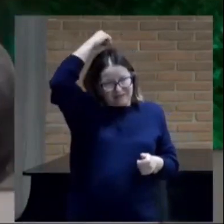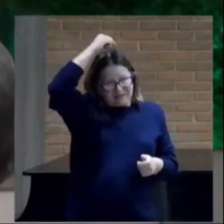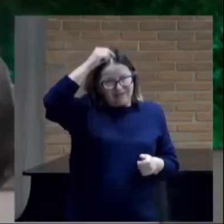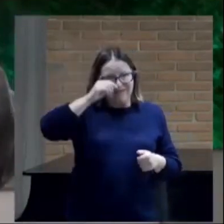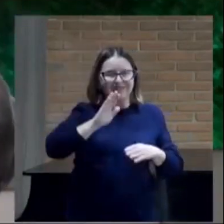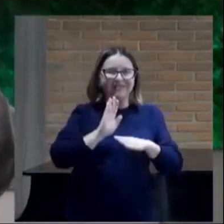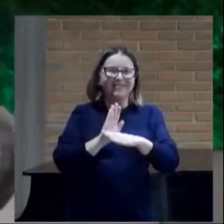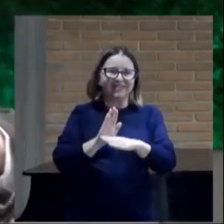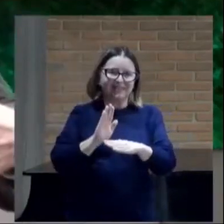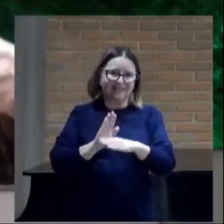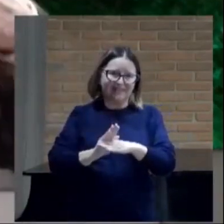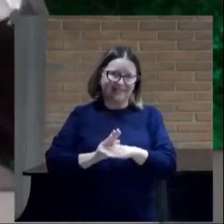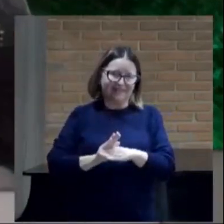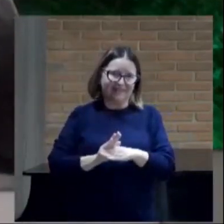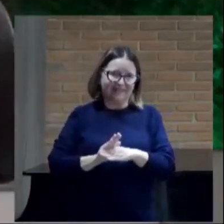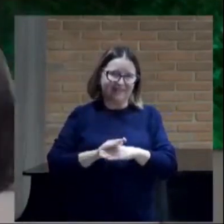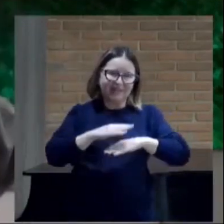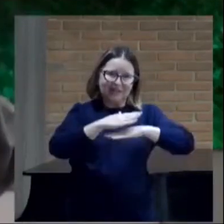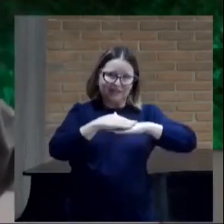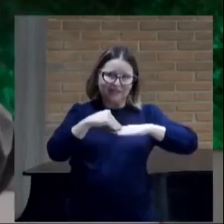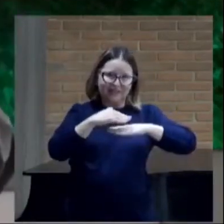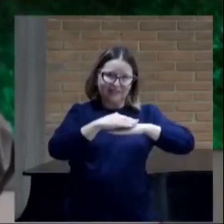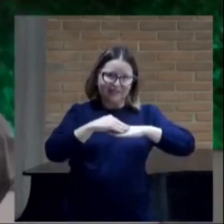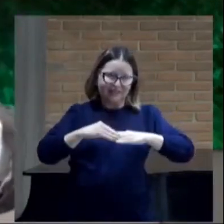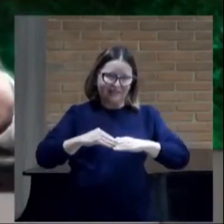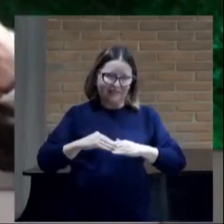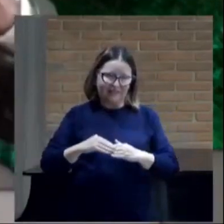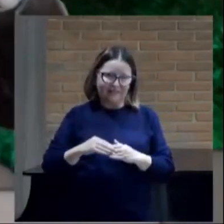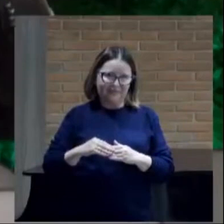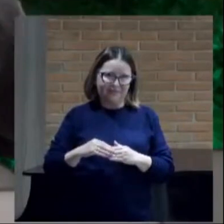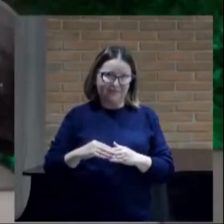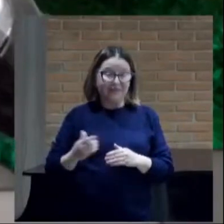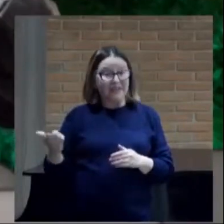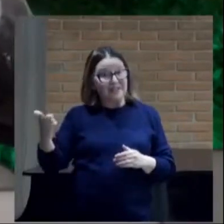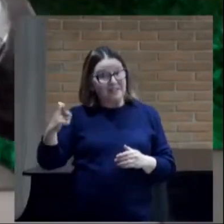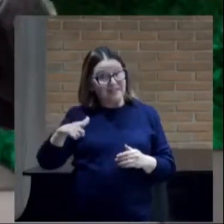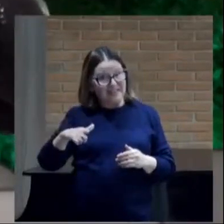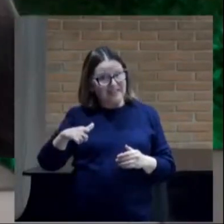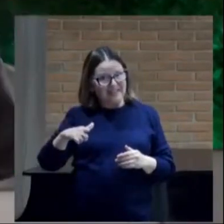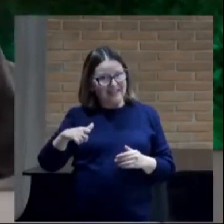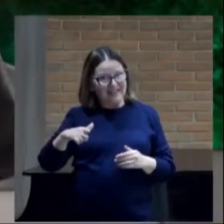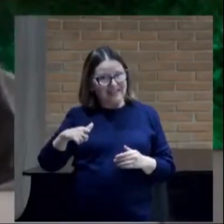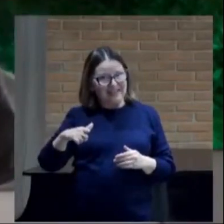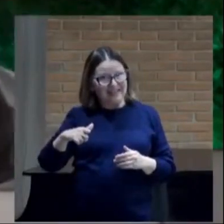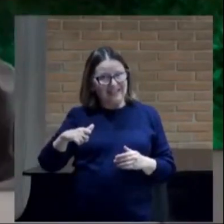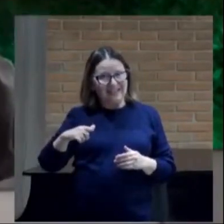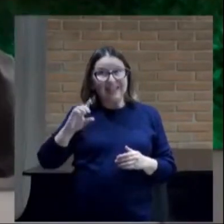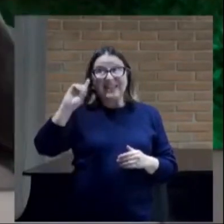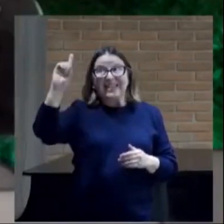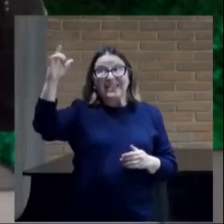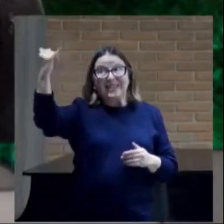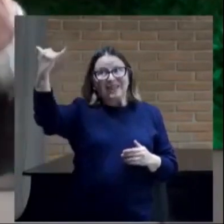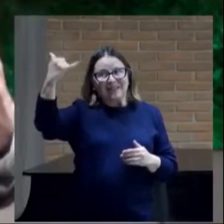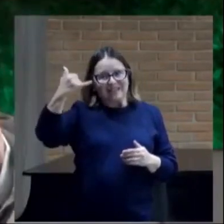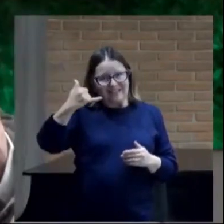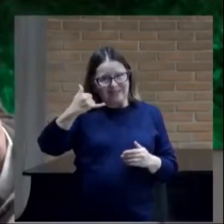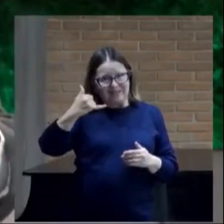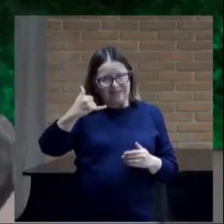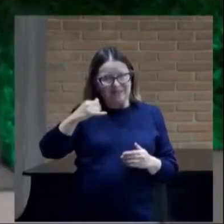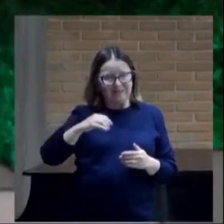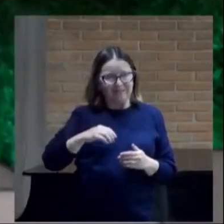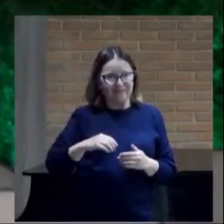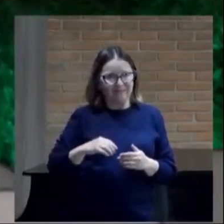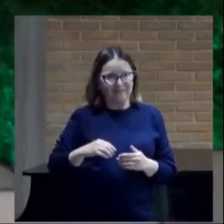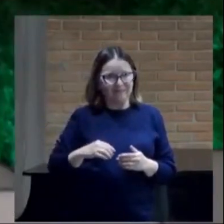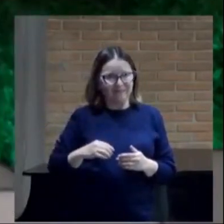ajudador o consolador que vier da parte do pai enviado por mim